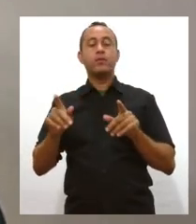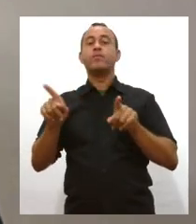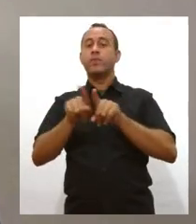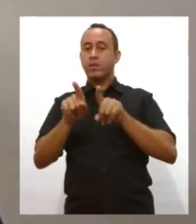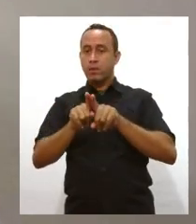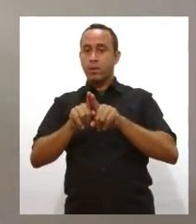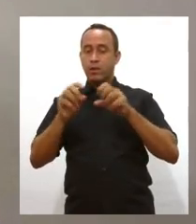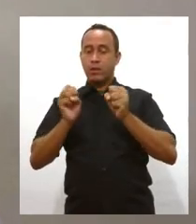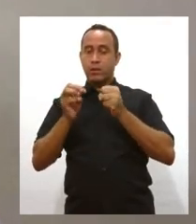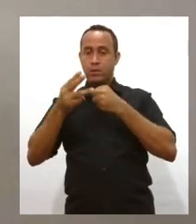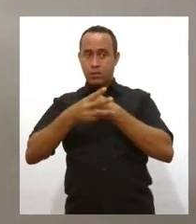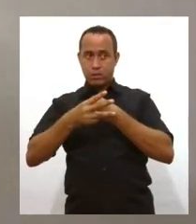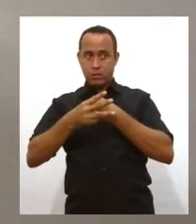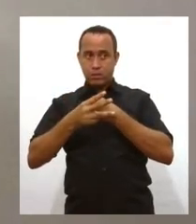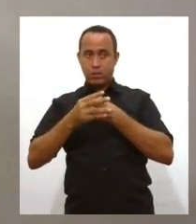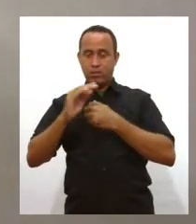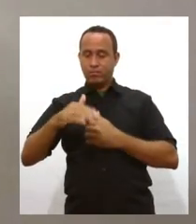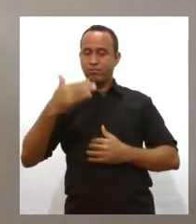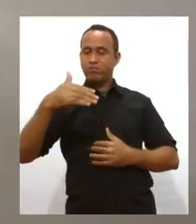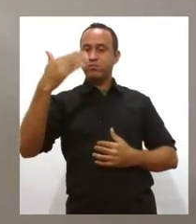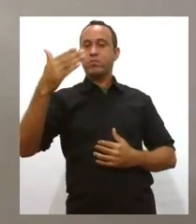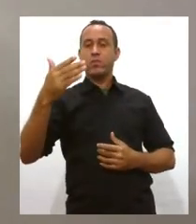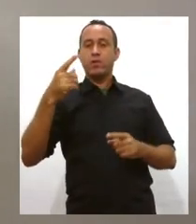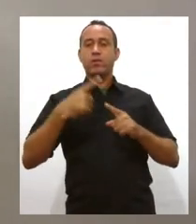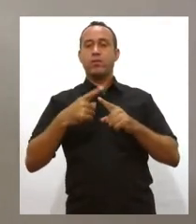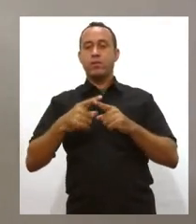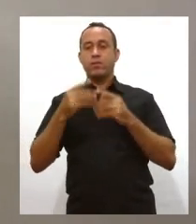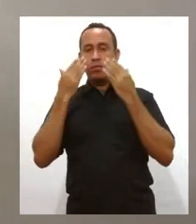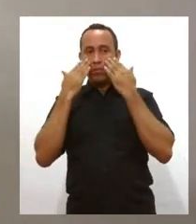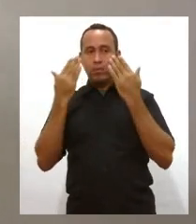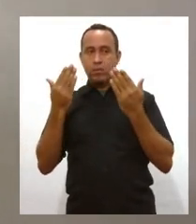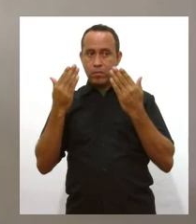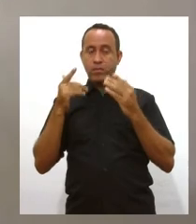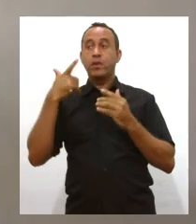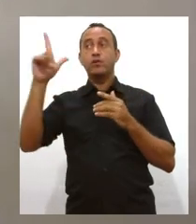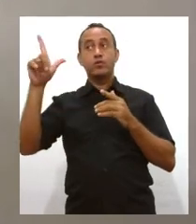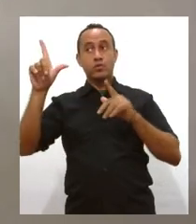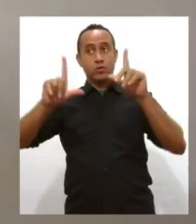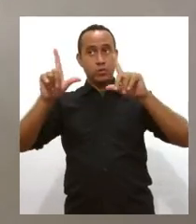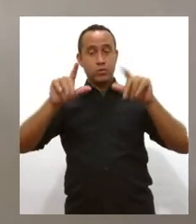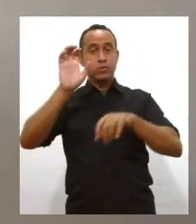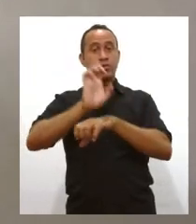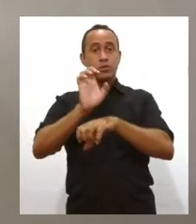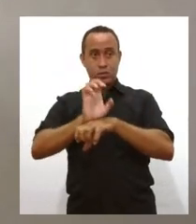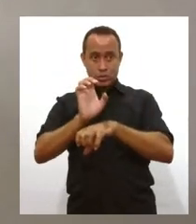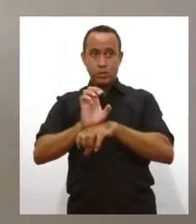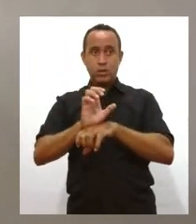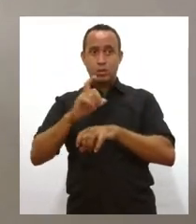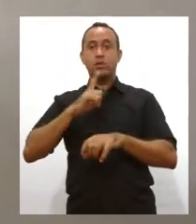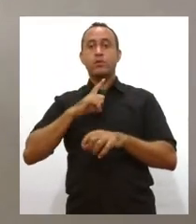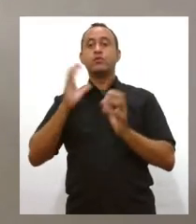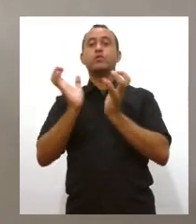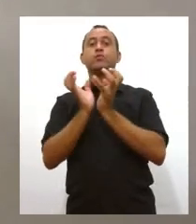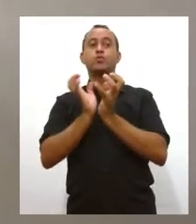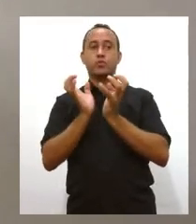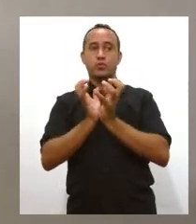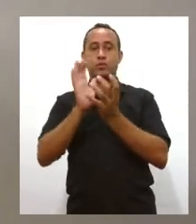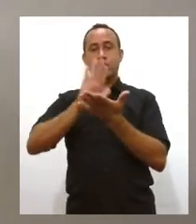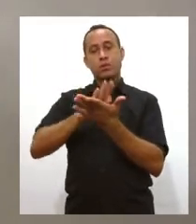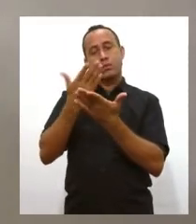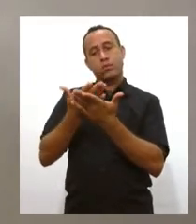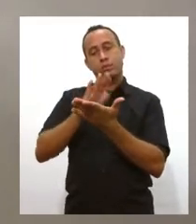Alesi dá um passo à frente, sai realmente na frente das outras televisões aqui do Estado, e nós temos a nossa equipe, dos nossos